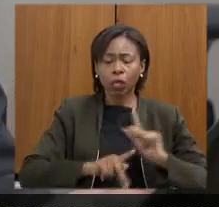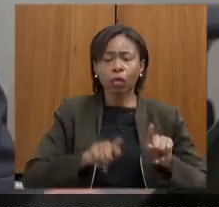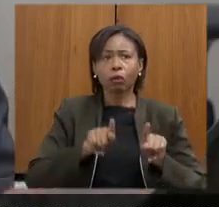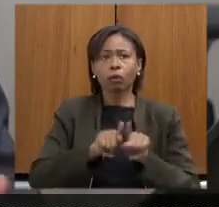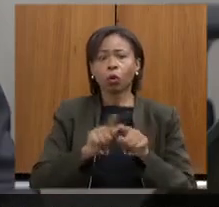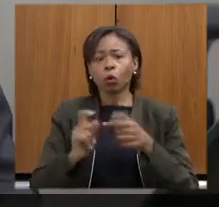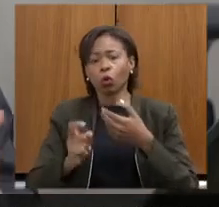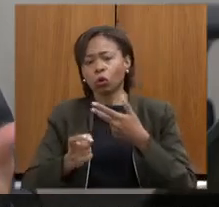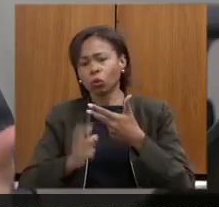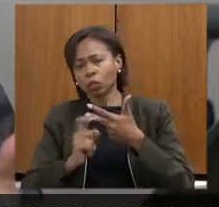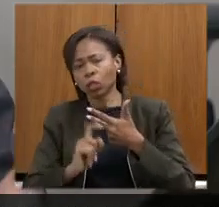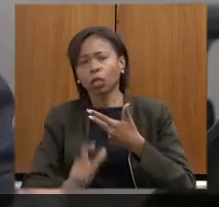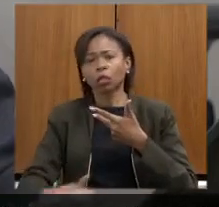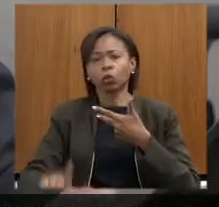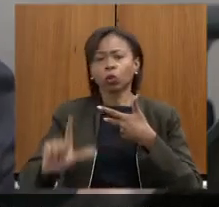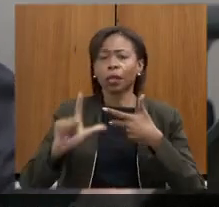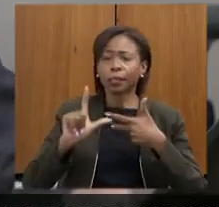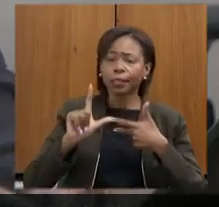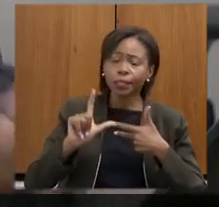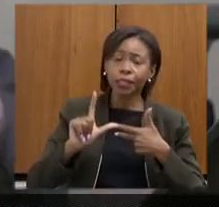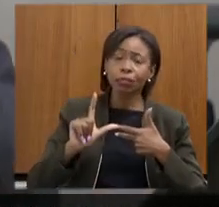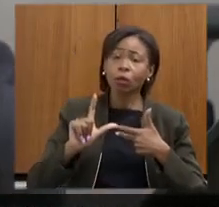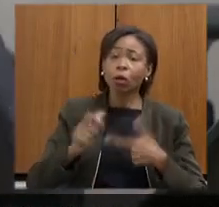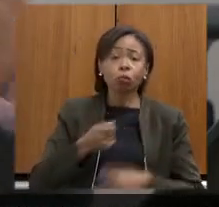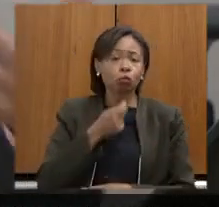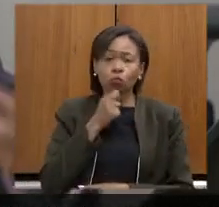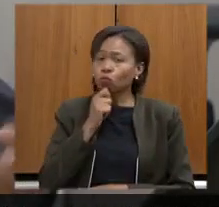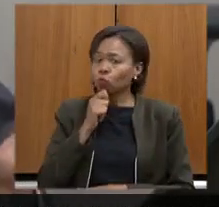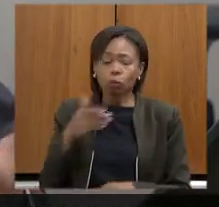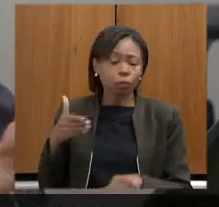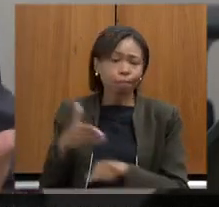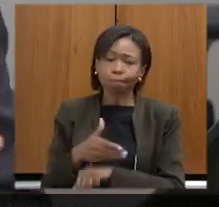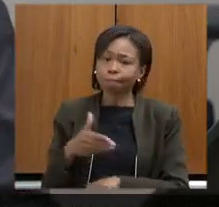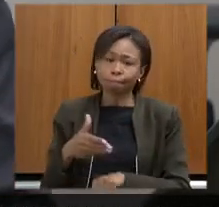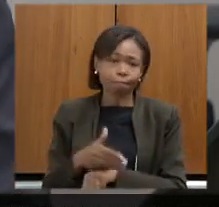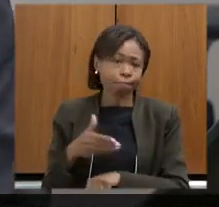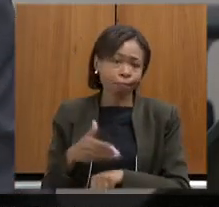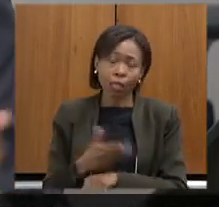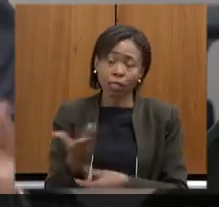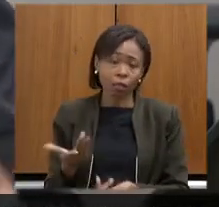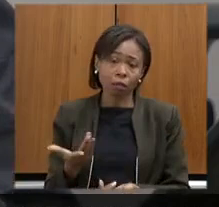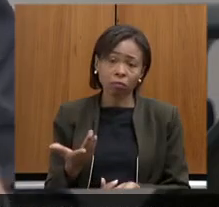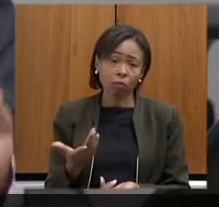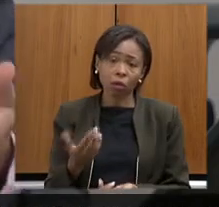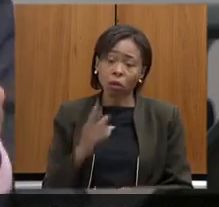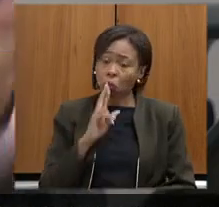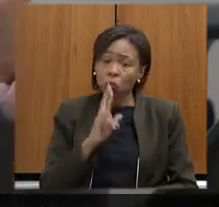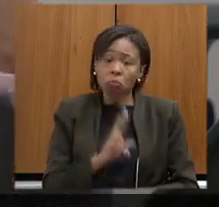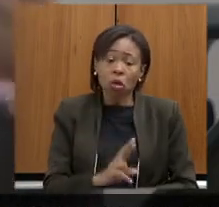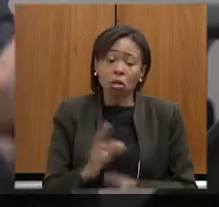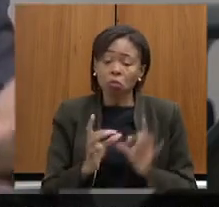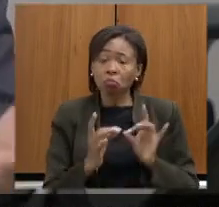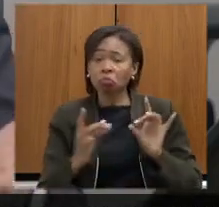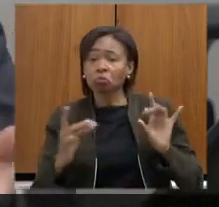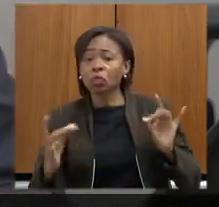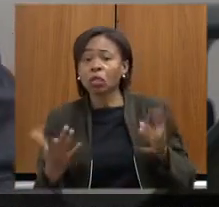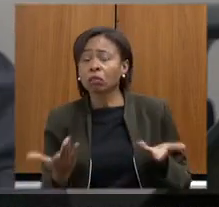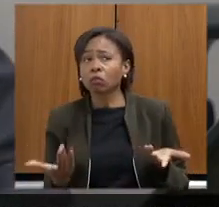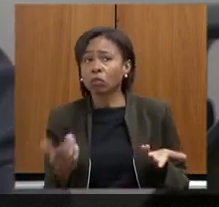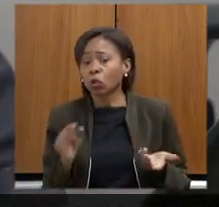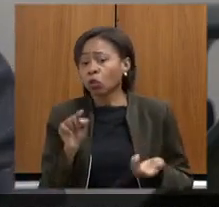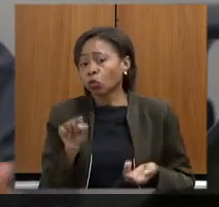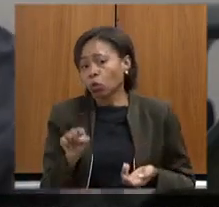executivo o poder legislativo não teve essa participação não teve esse feedback dessa participação e desse posicionamento